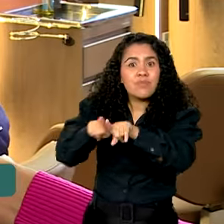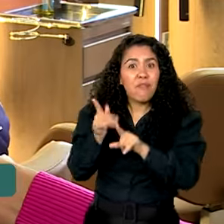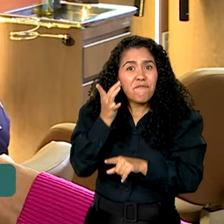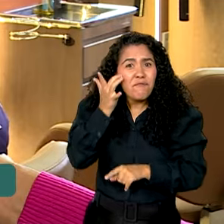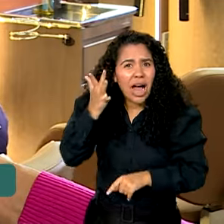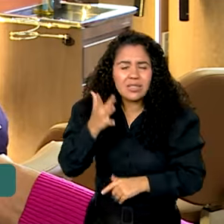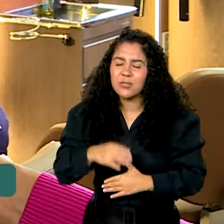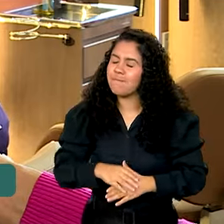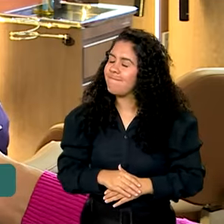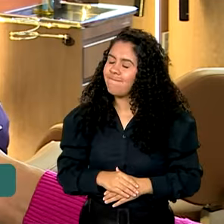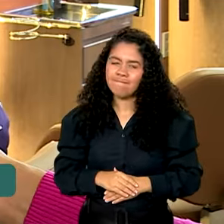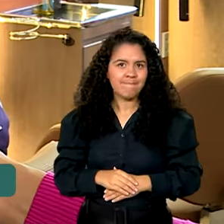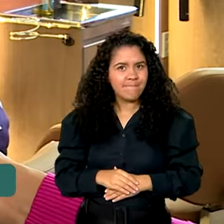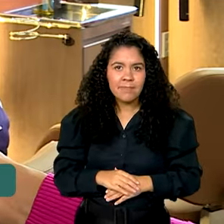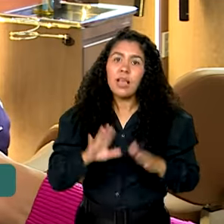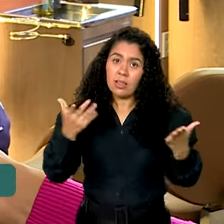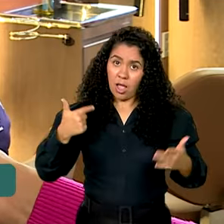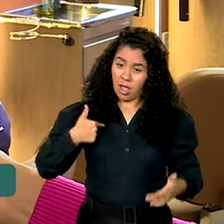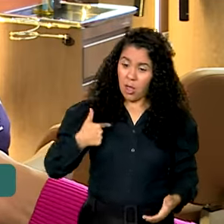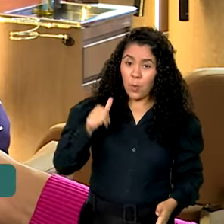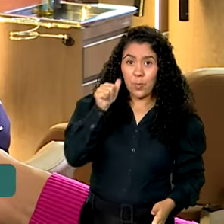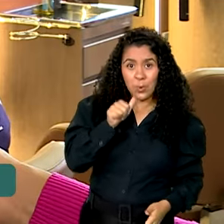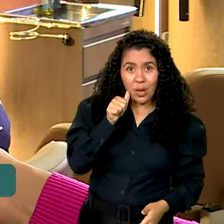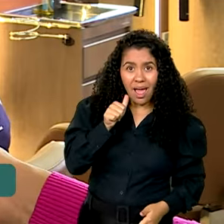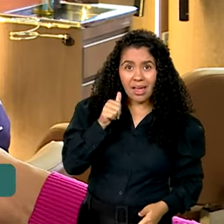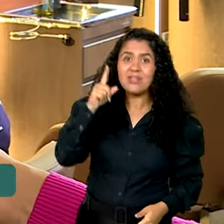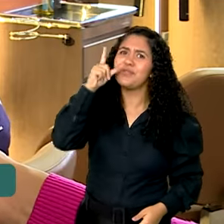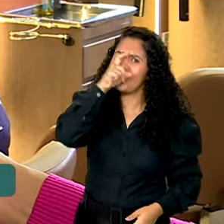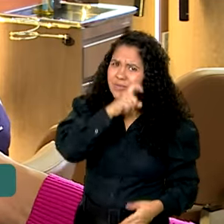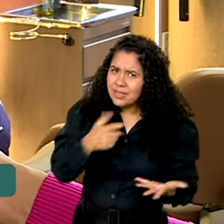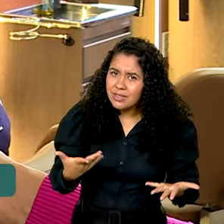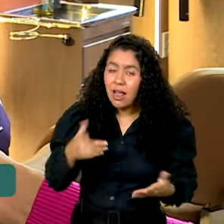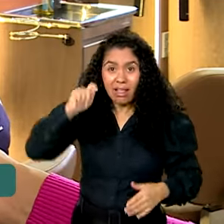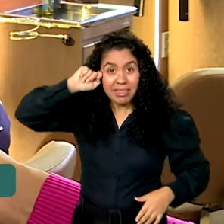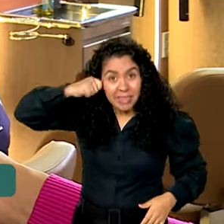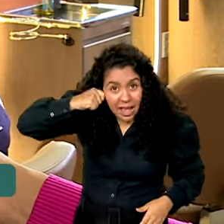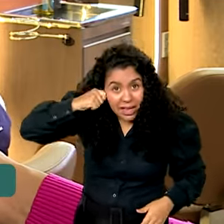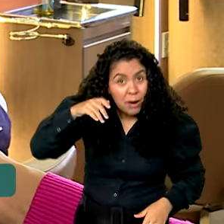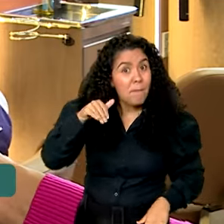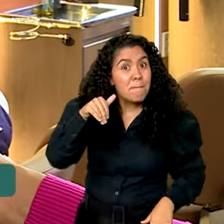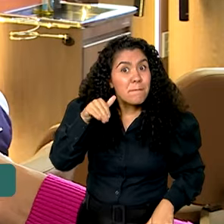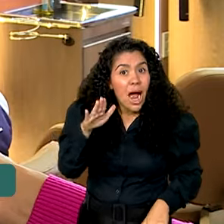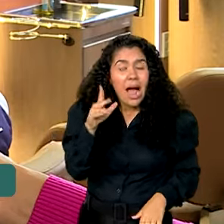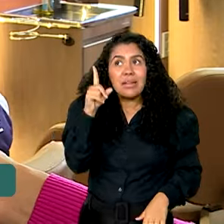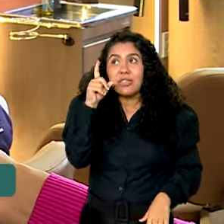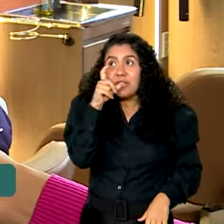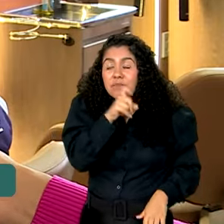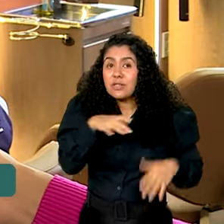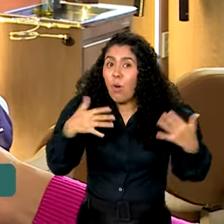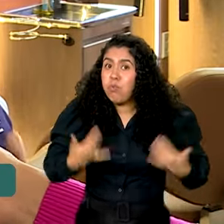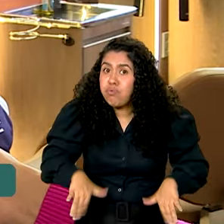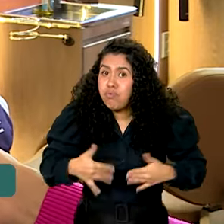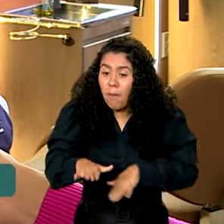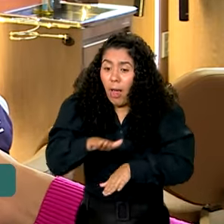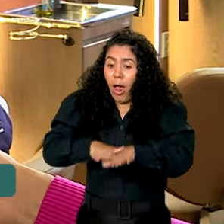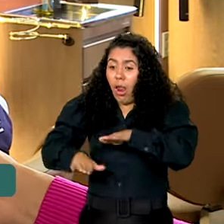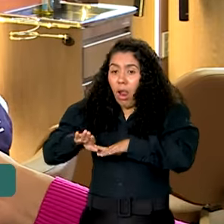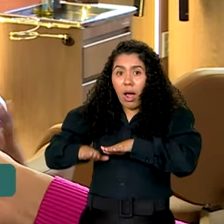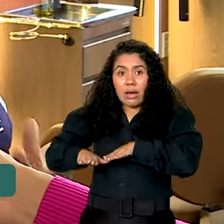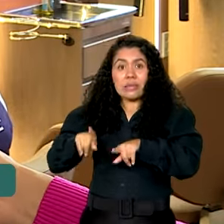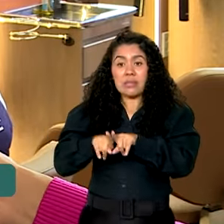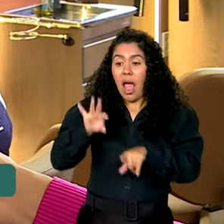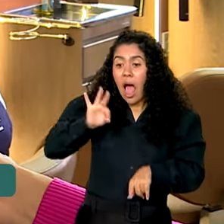facilidade. Então assim, sendo mulher já é difícil, sendo negra já tem 10 pés atrás. Sem renda